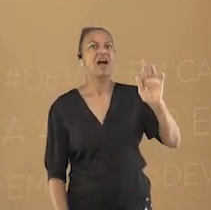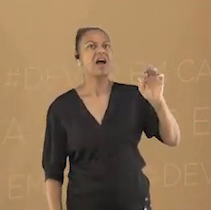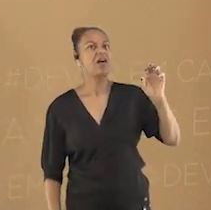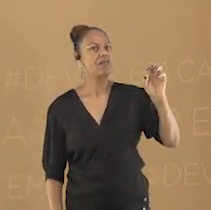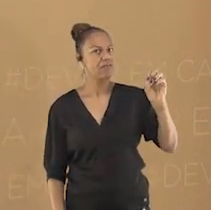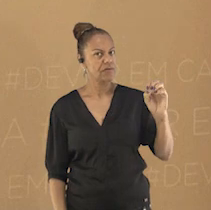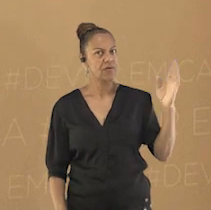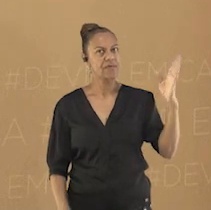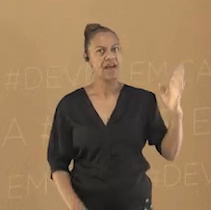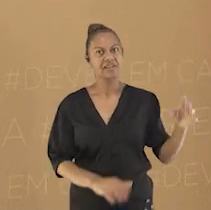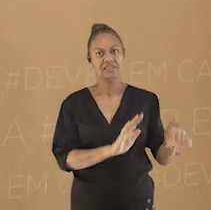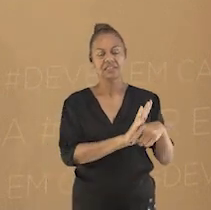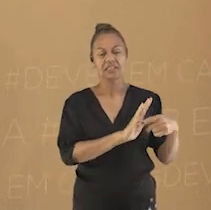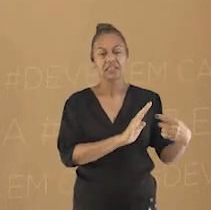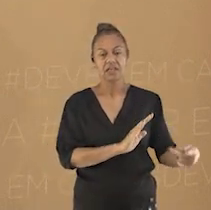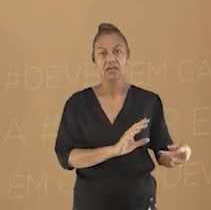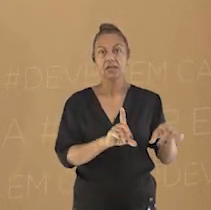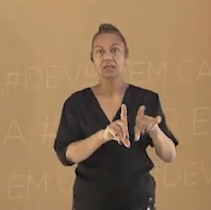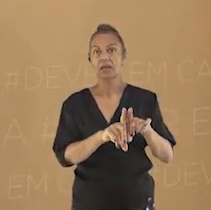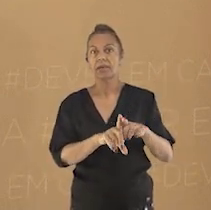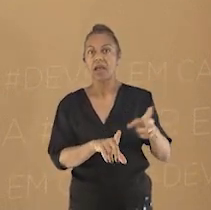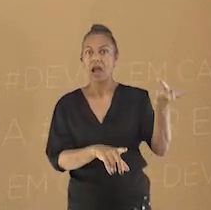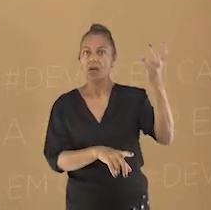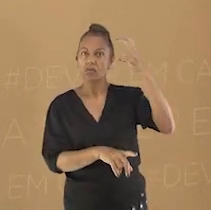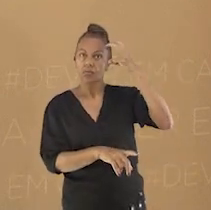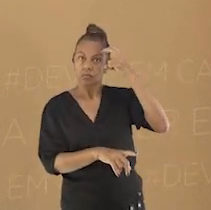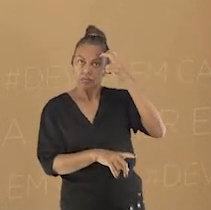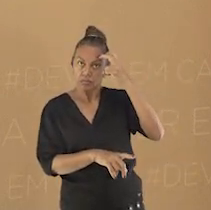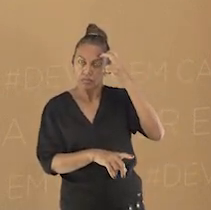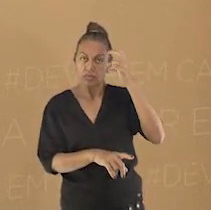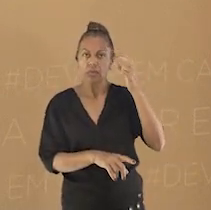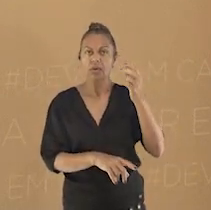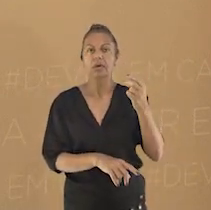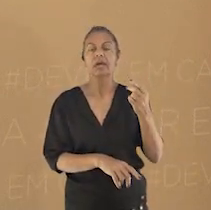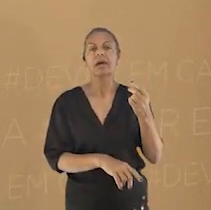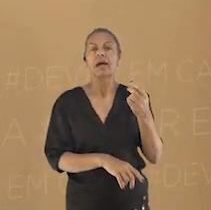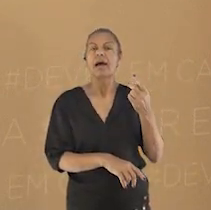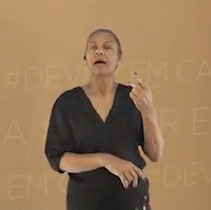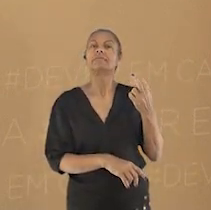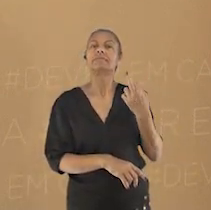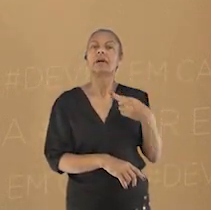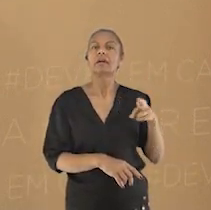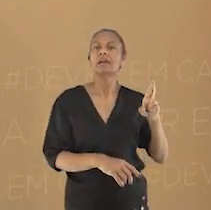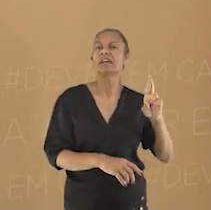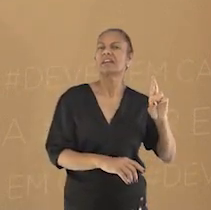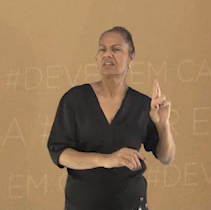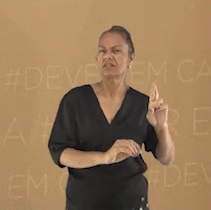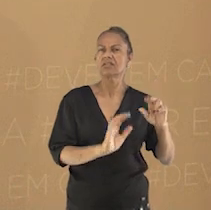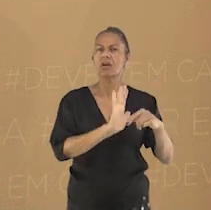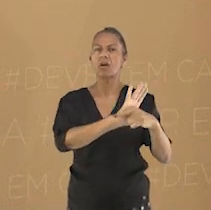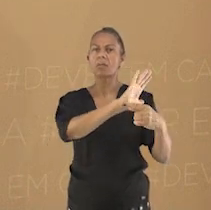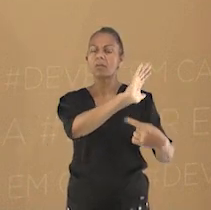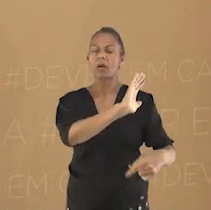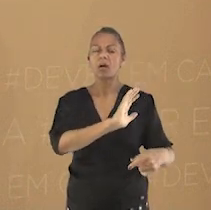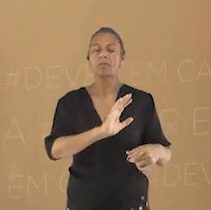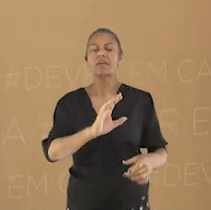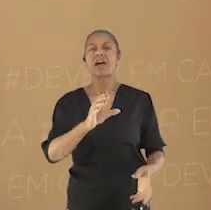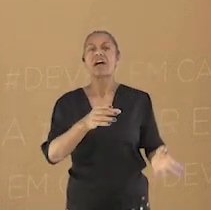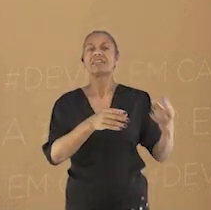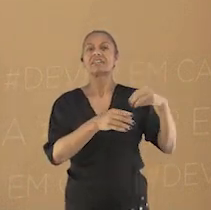nascidos das tradições culturais e religiosas trazidas da África e que aqui se mesclaram entre si,